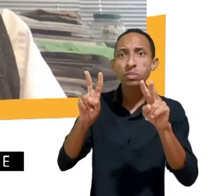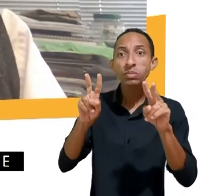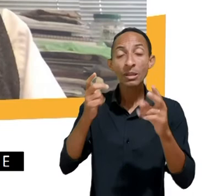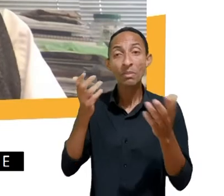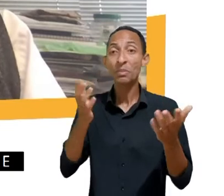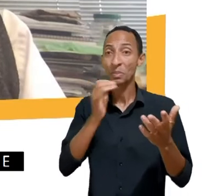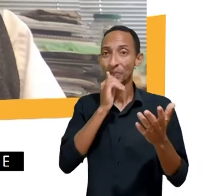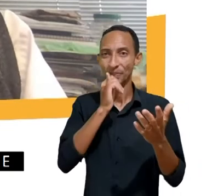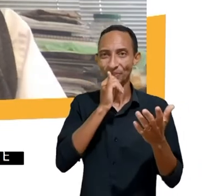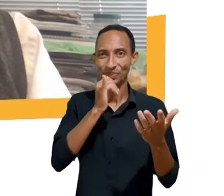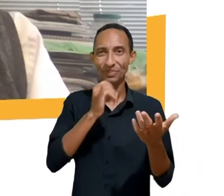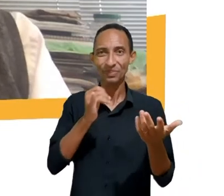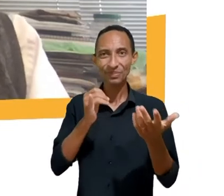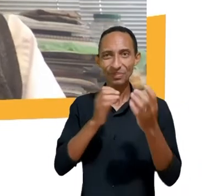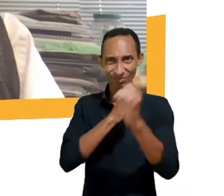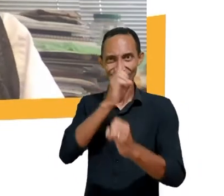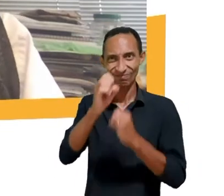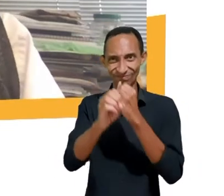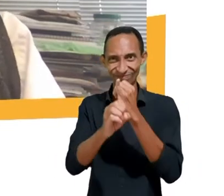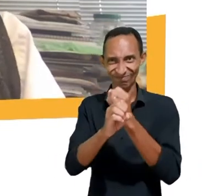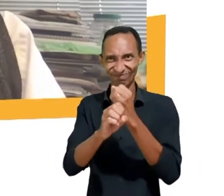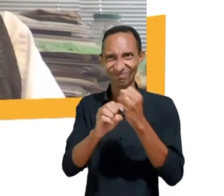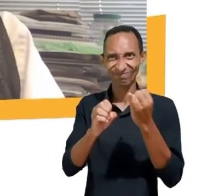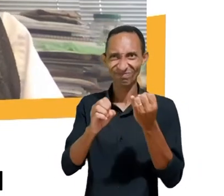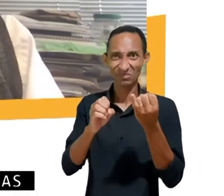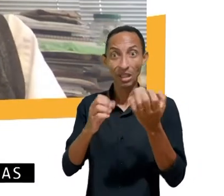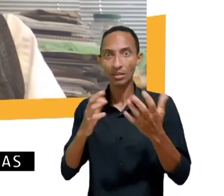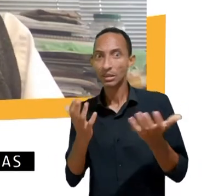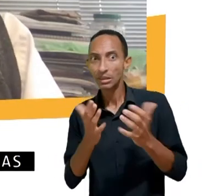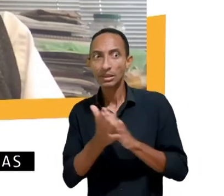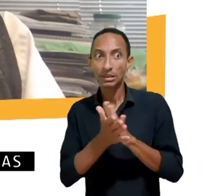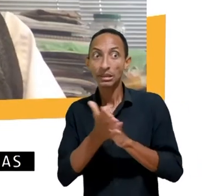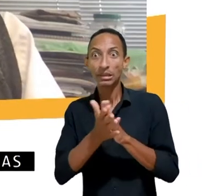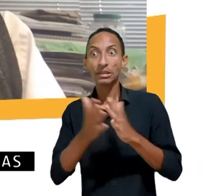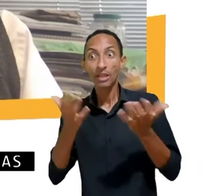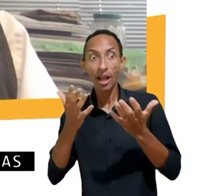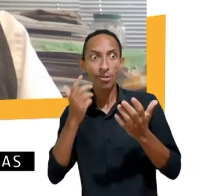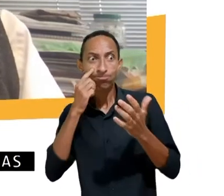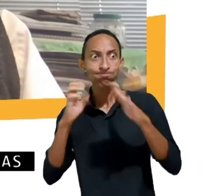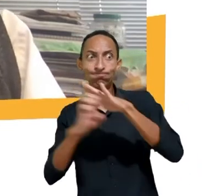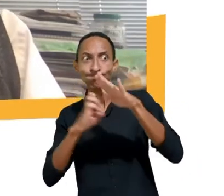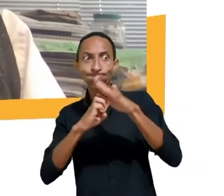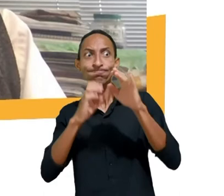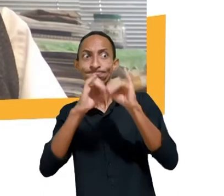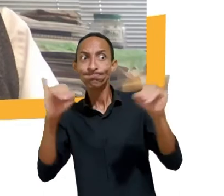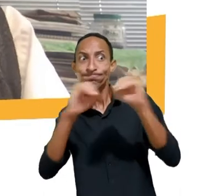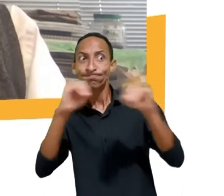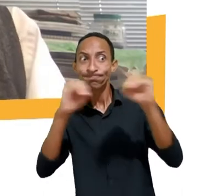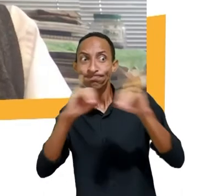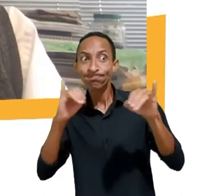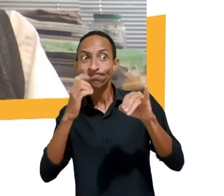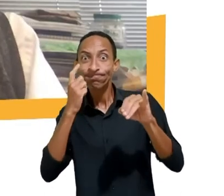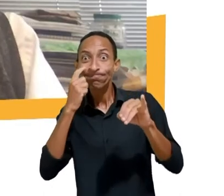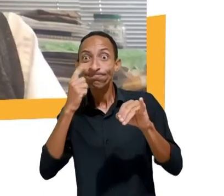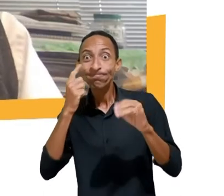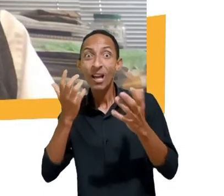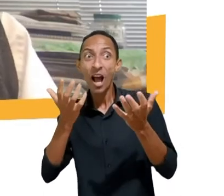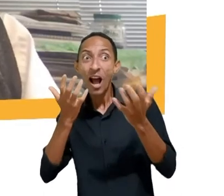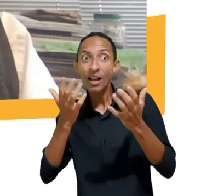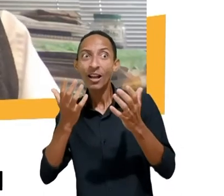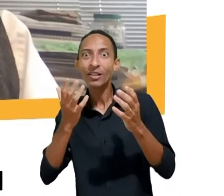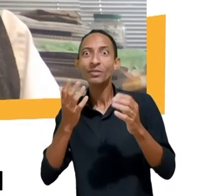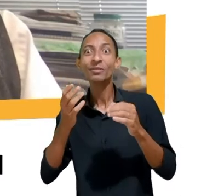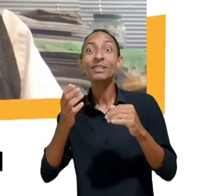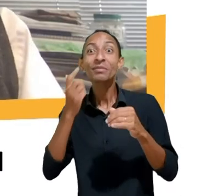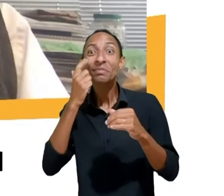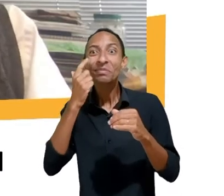necessidades ou por interesses de marketing, você esconde o objetivo real e tem um chamariz que leva você para algum